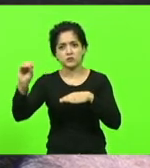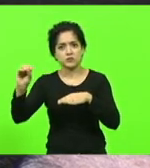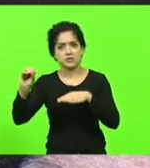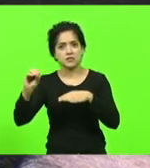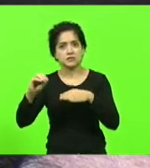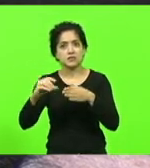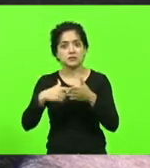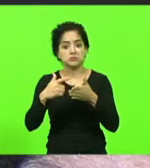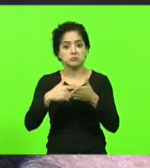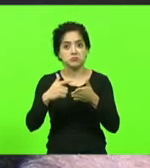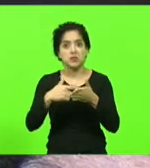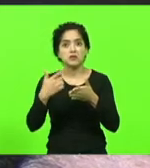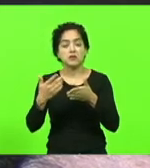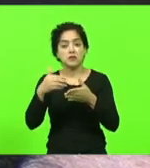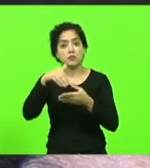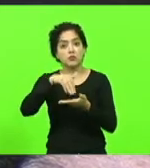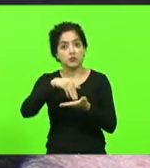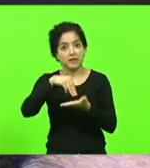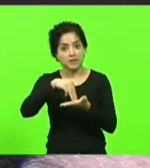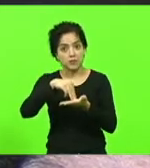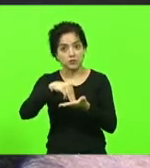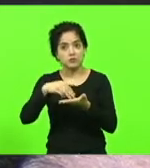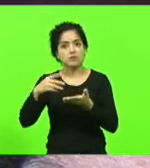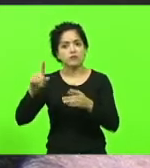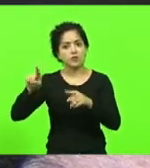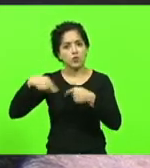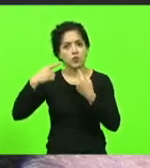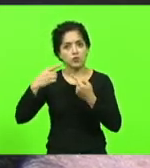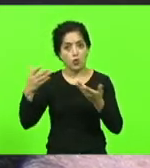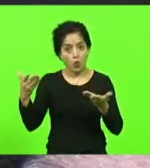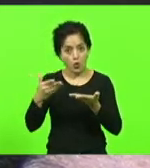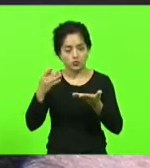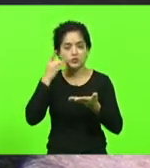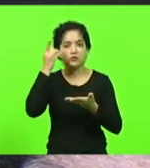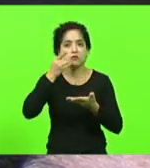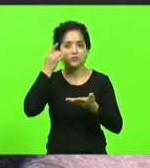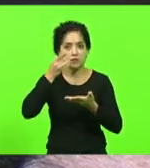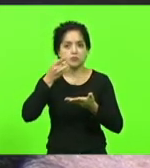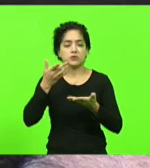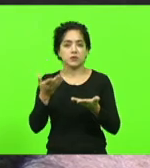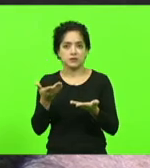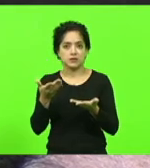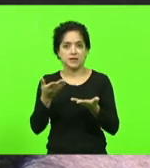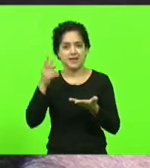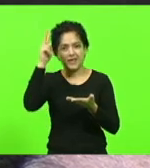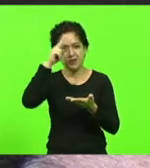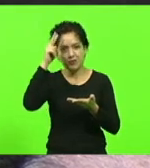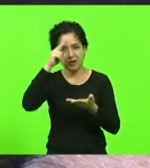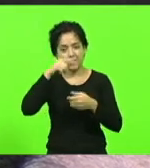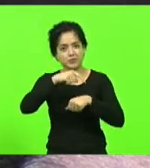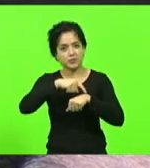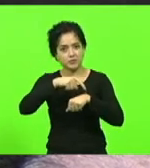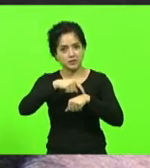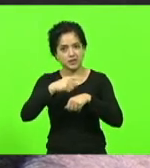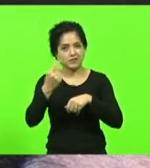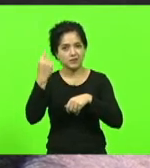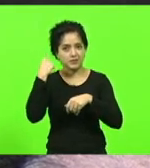porque a moção foi votada contra mim. Hoje sou uma deputada. Hoje. E me lembro que naquela ocasião deste imbróglio